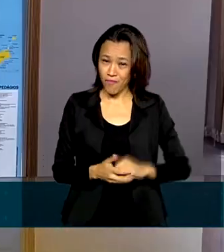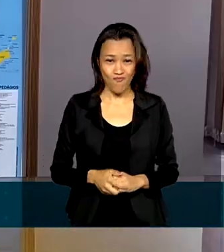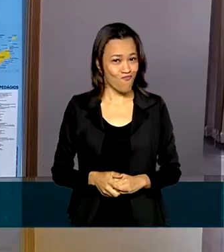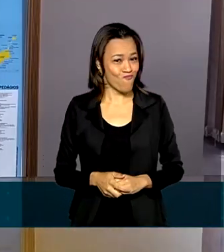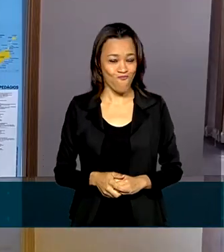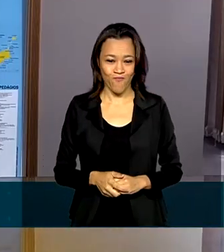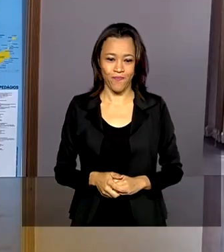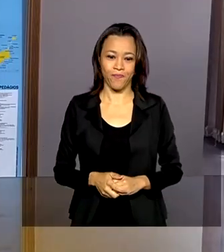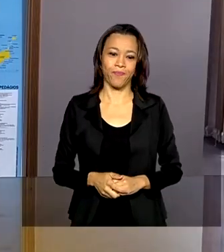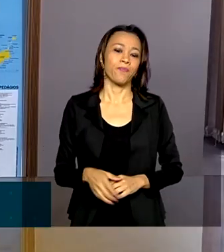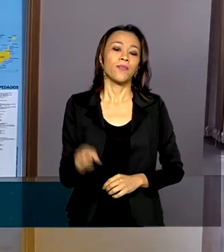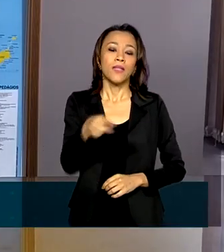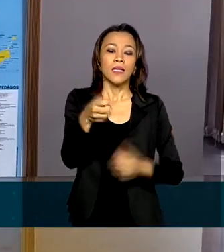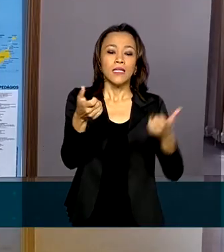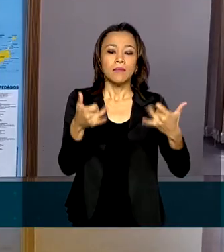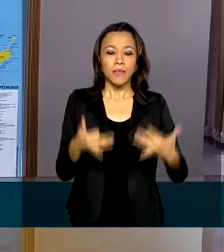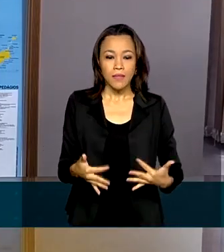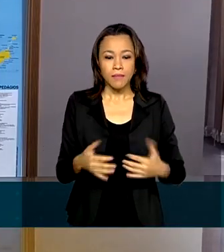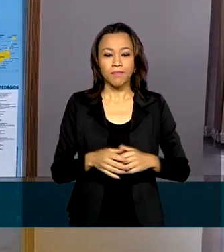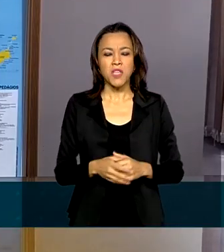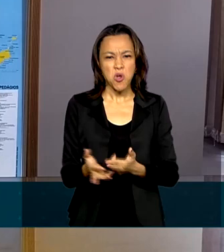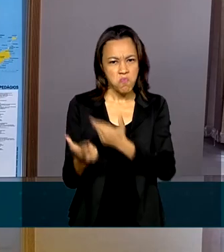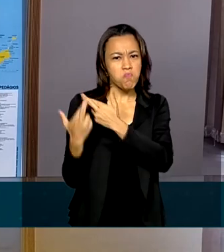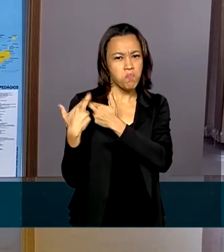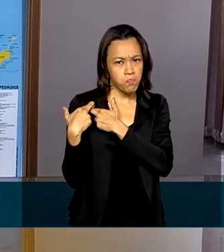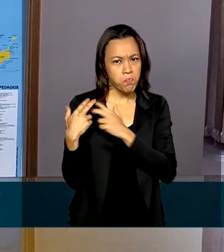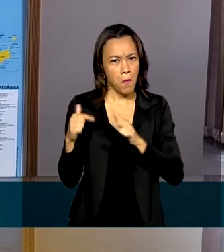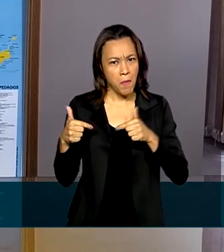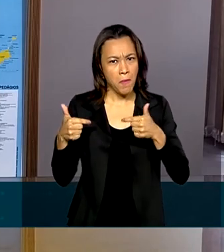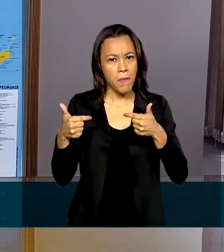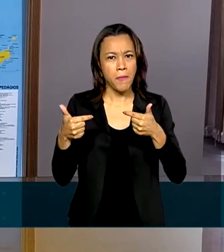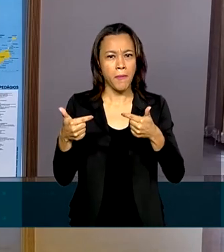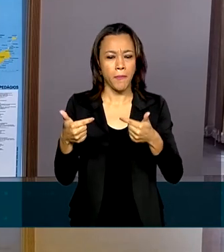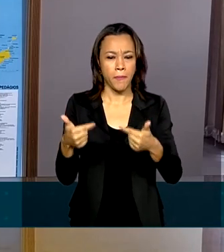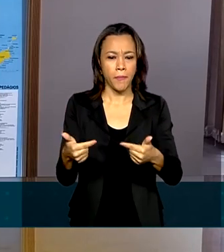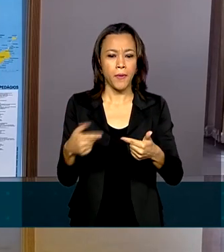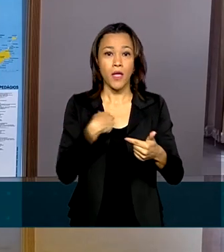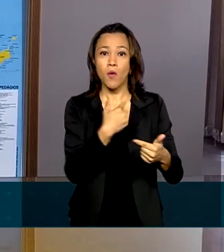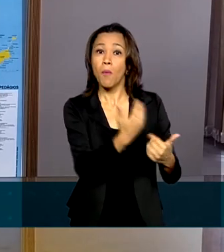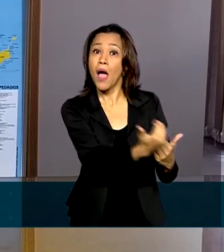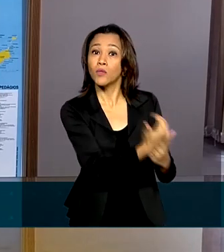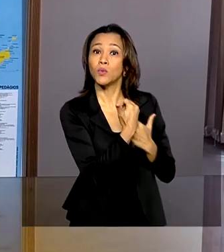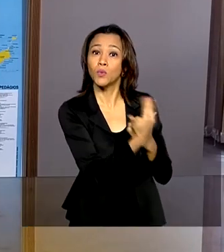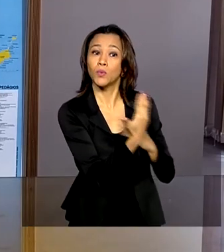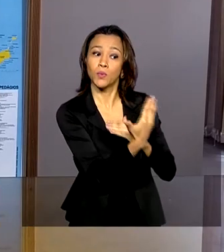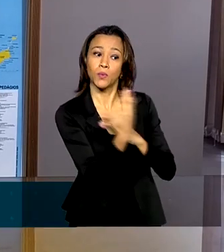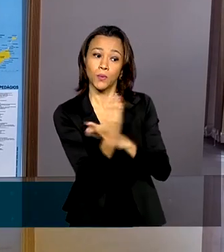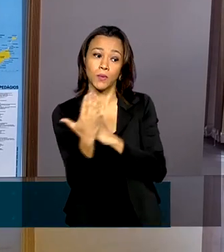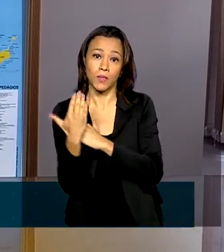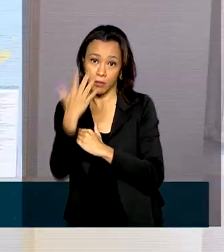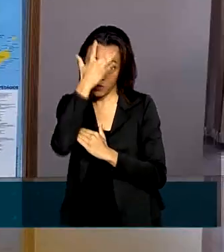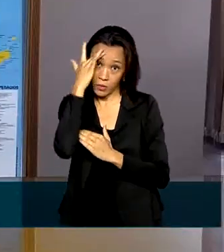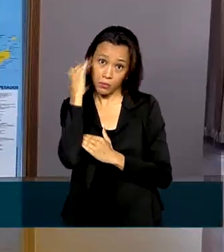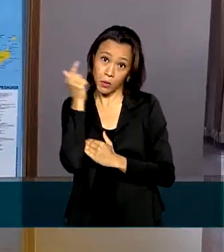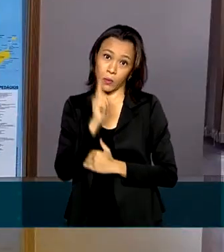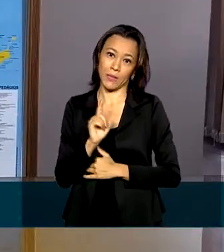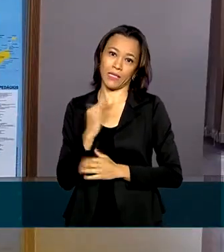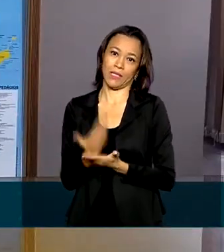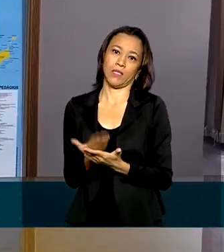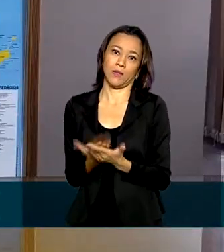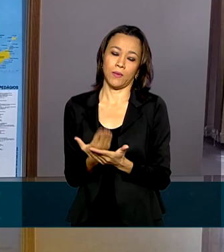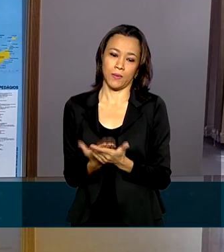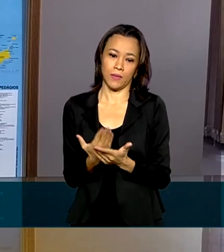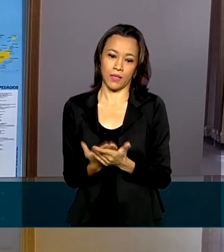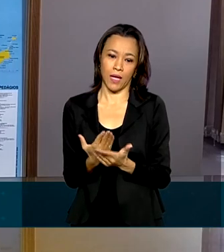Os livros eram eminentemente em papel e eu dependia fundamentalmente da ajuda de terceiros para que eu pudesse estudar. Isso não